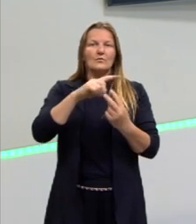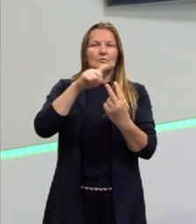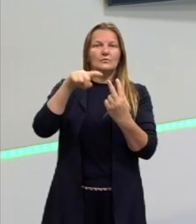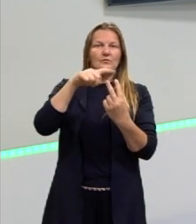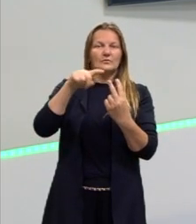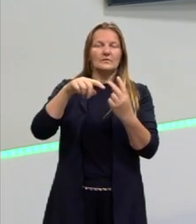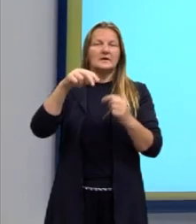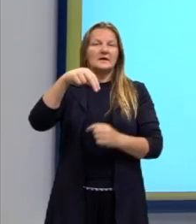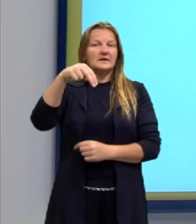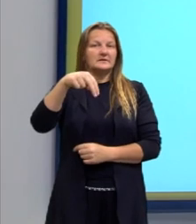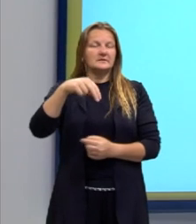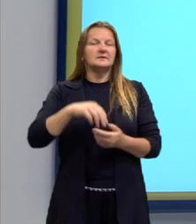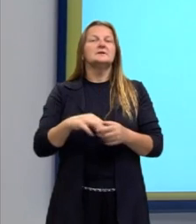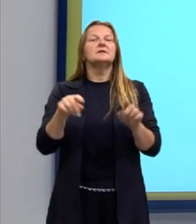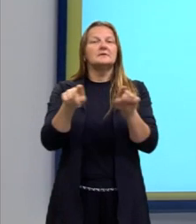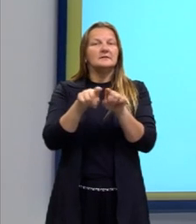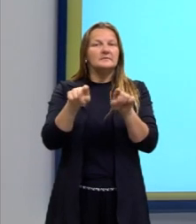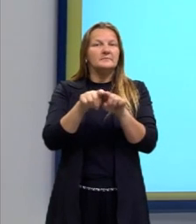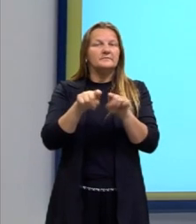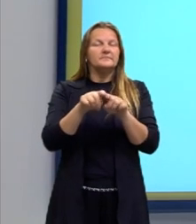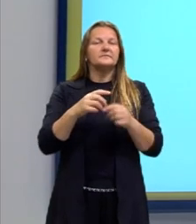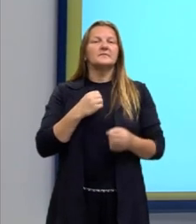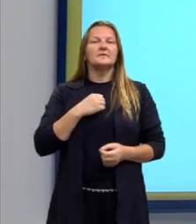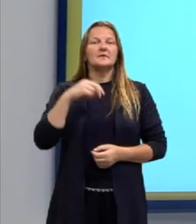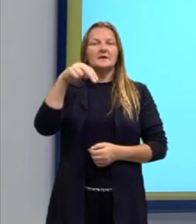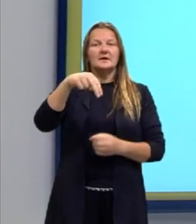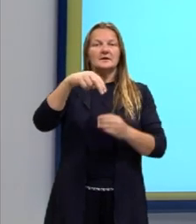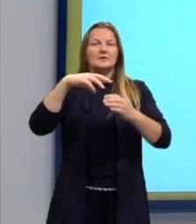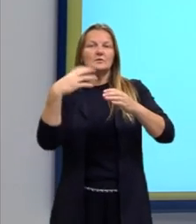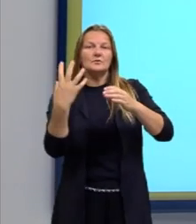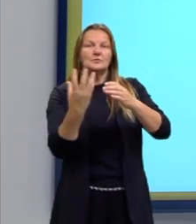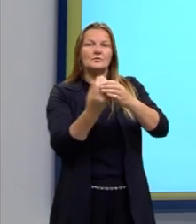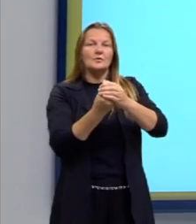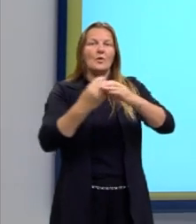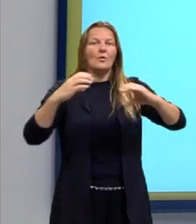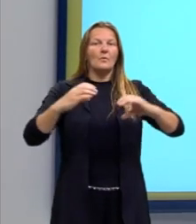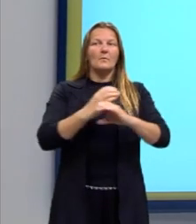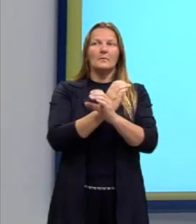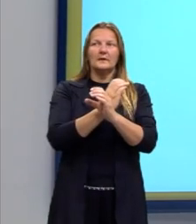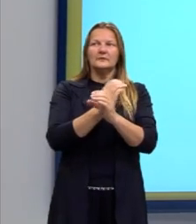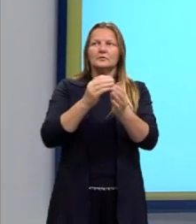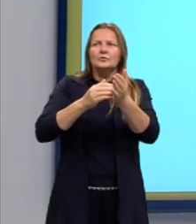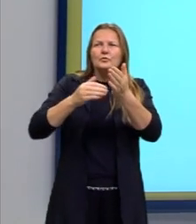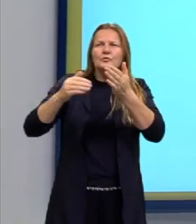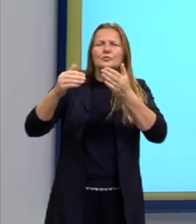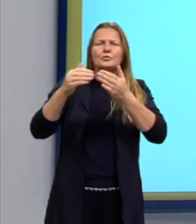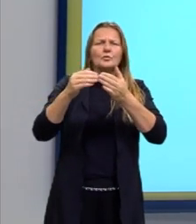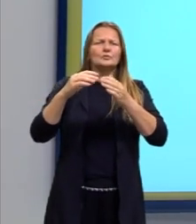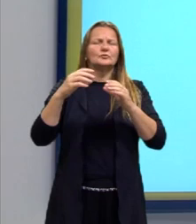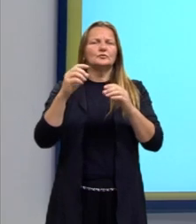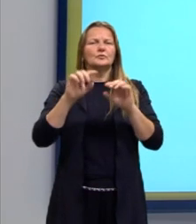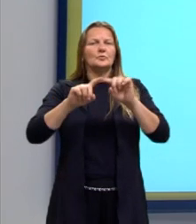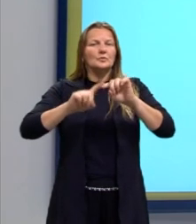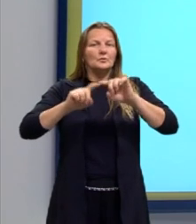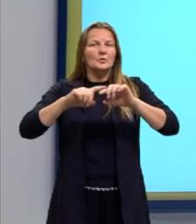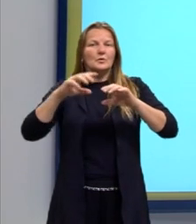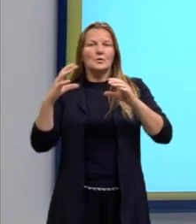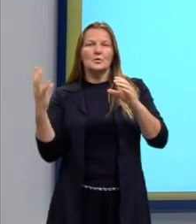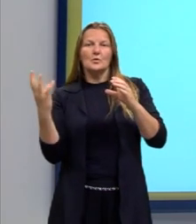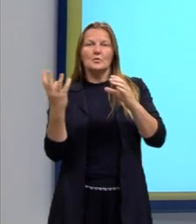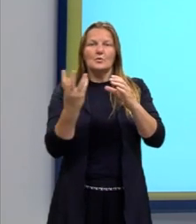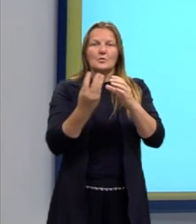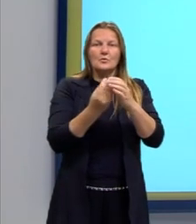N e daí o N a gente considera aquele conjunto universo, né? Todos os termos ali envolvidos.